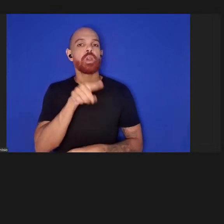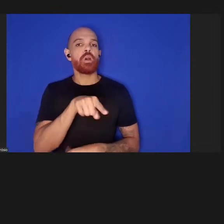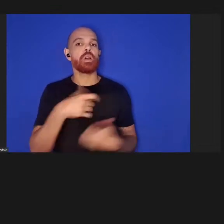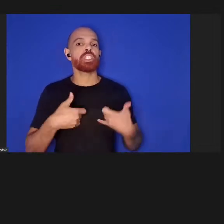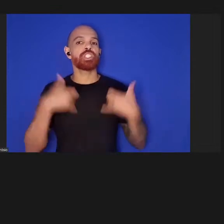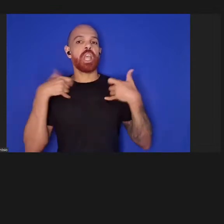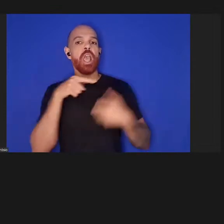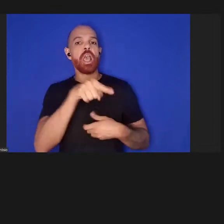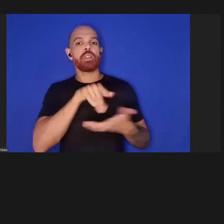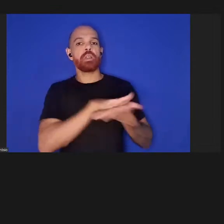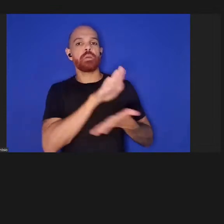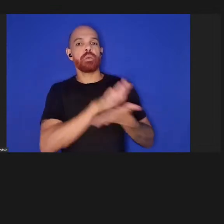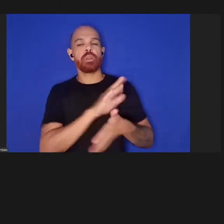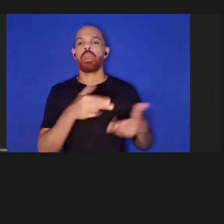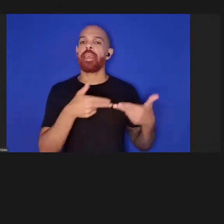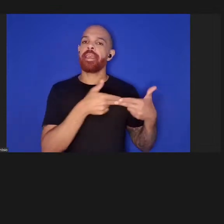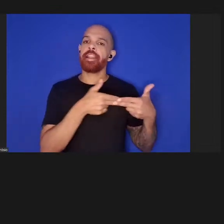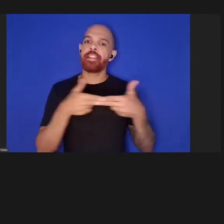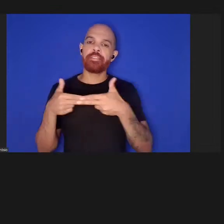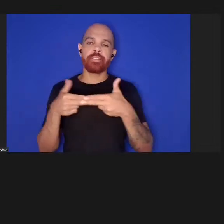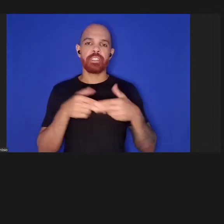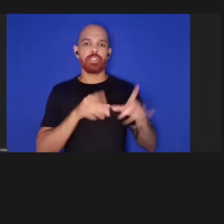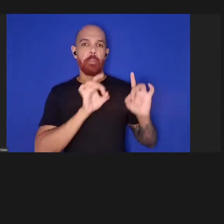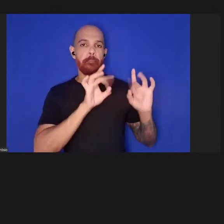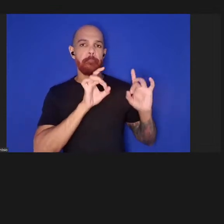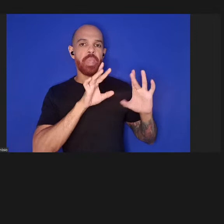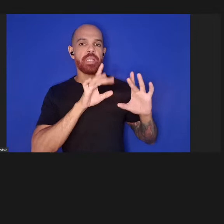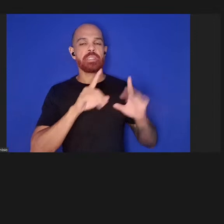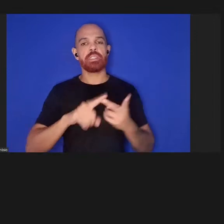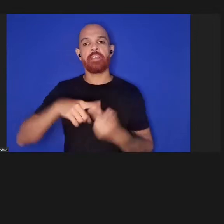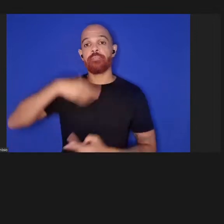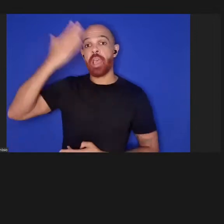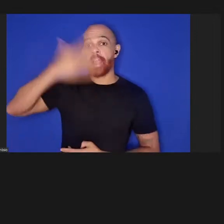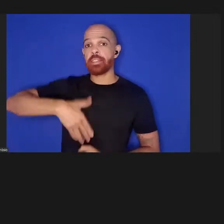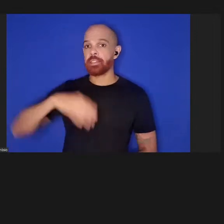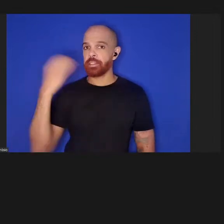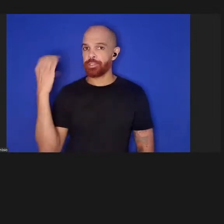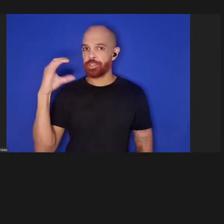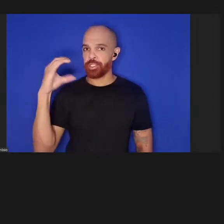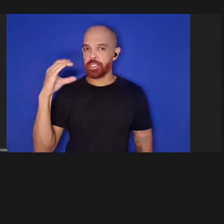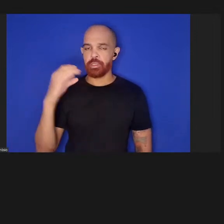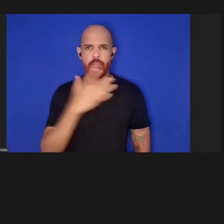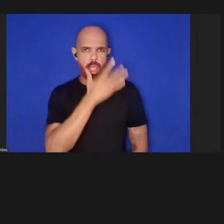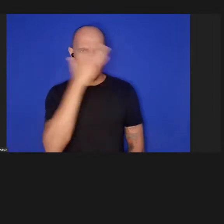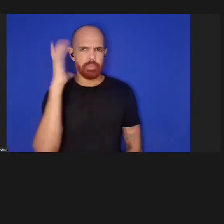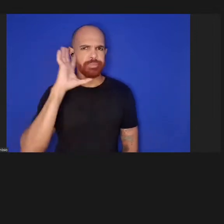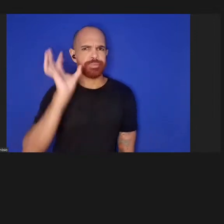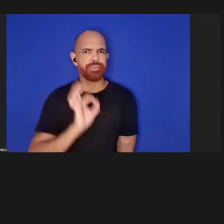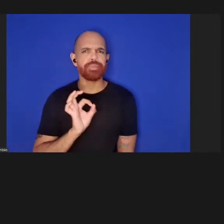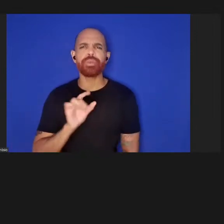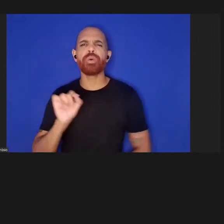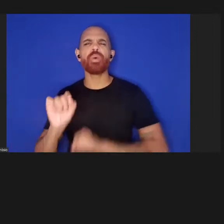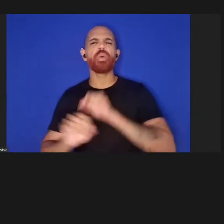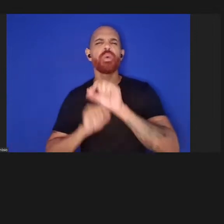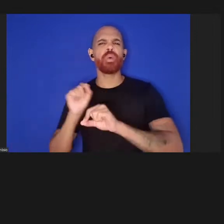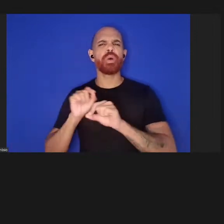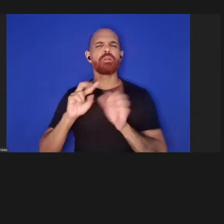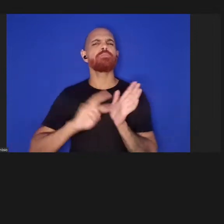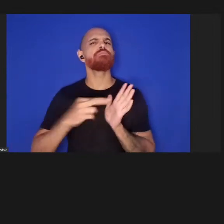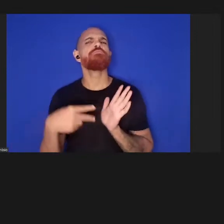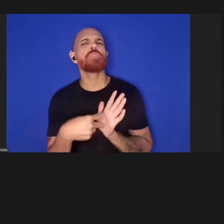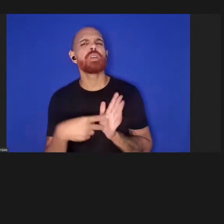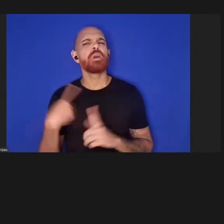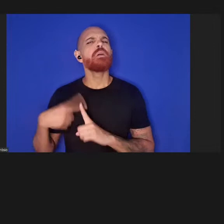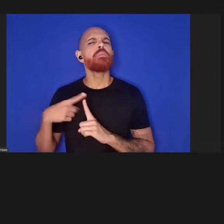à revisão por especialistas e validação científica. As pessoas não entendem bem porque leva tanto